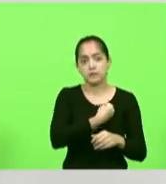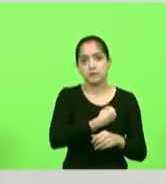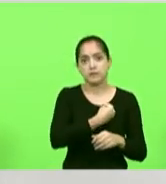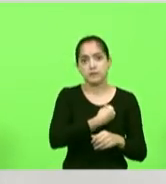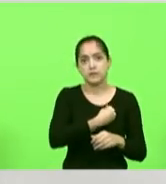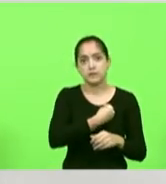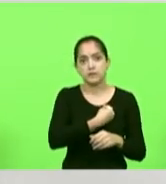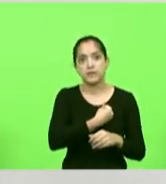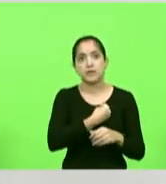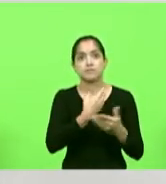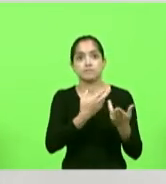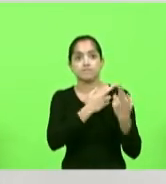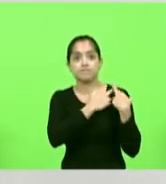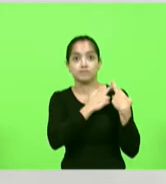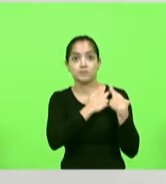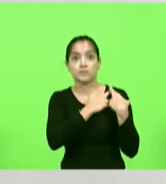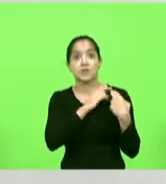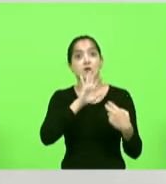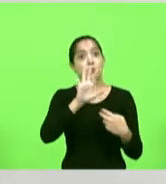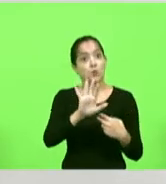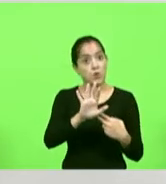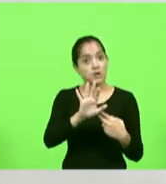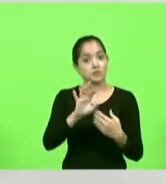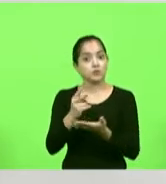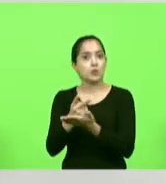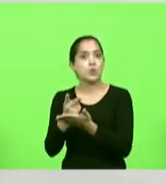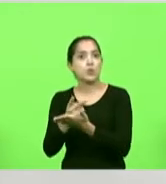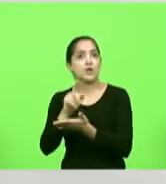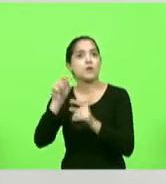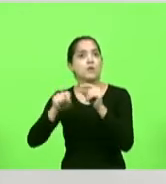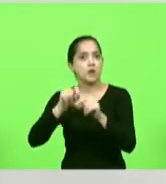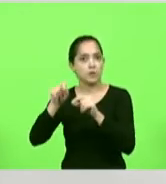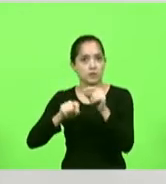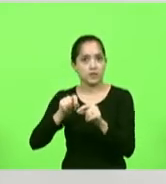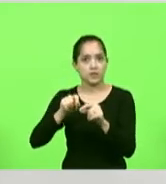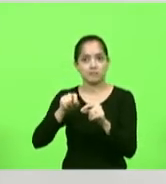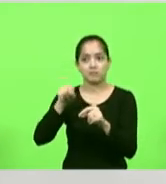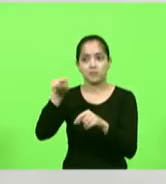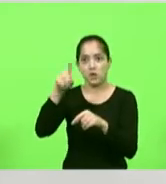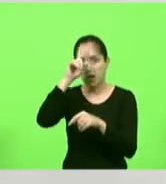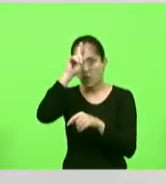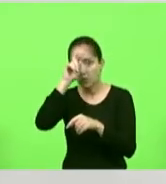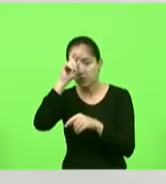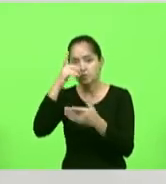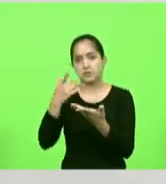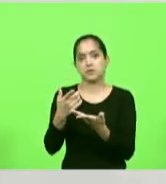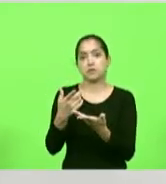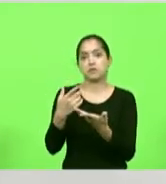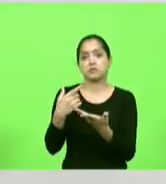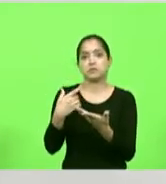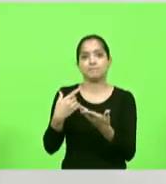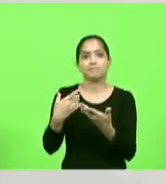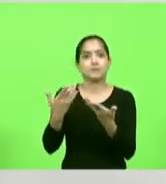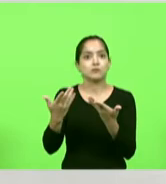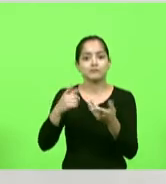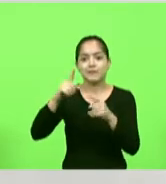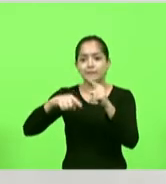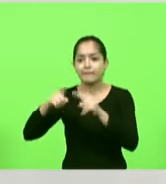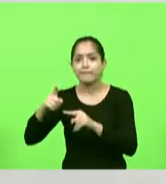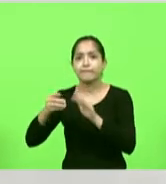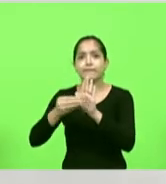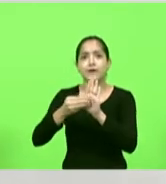quando na verdade o erro é da unidade que não dá condição de trabalho peço mais um minuto mais um minuto e meio